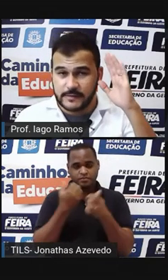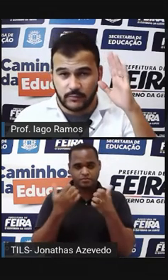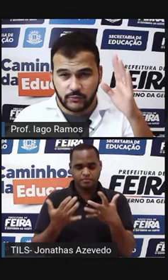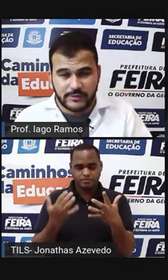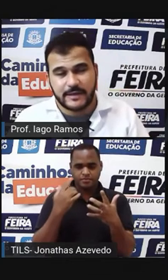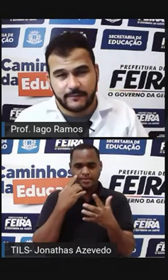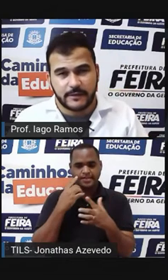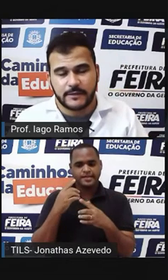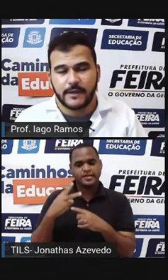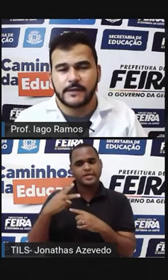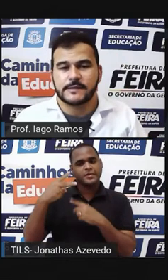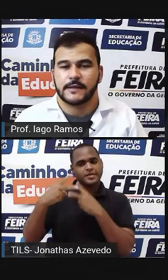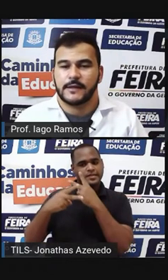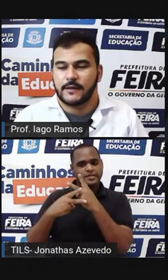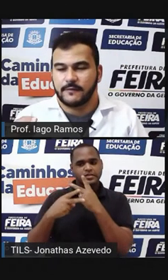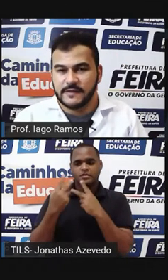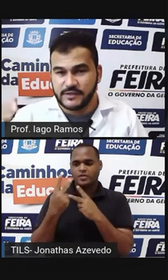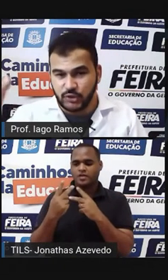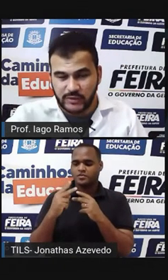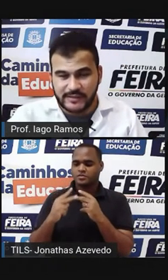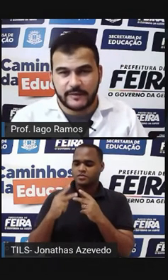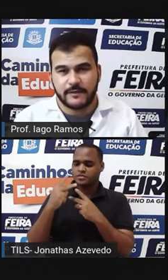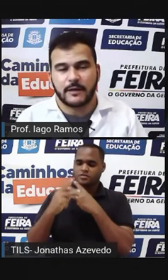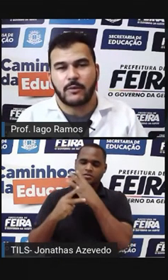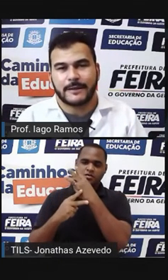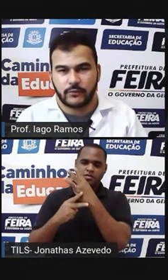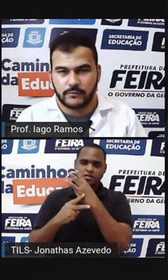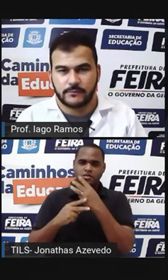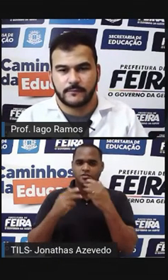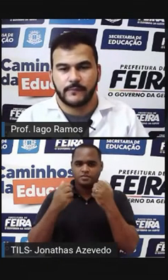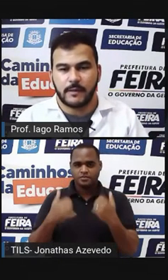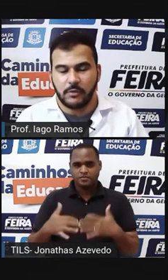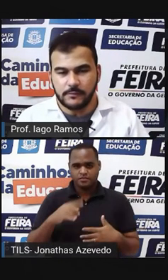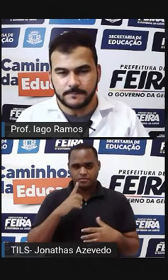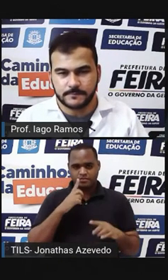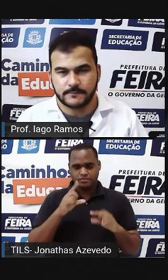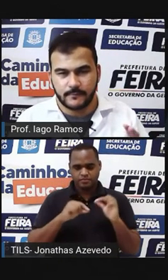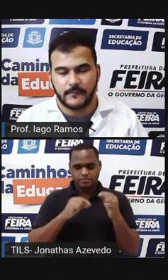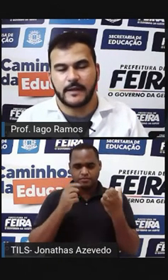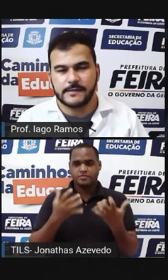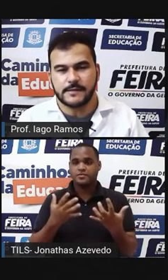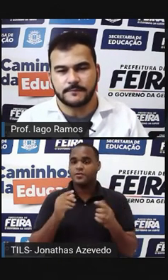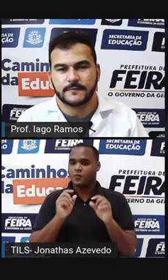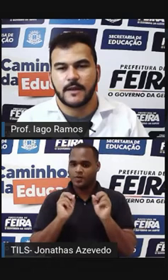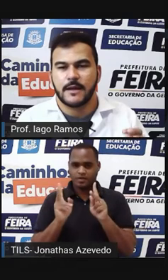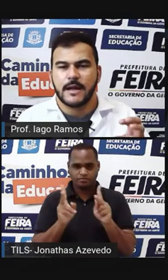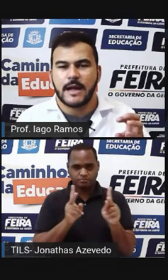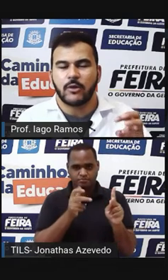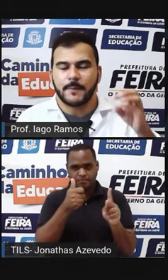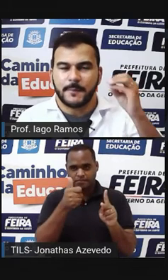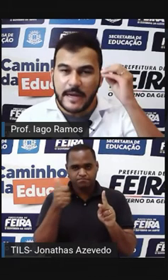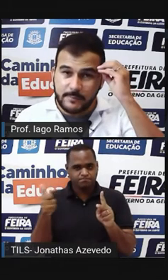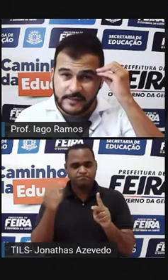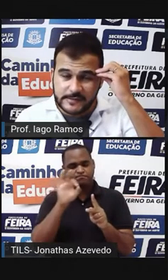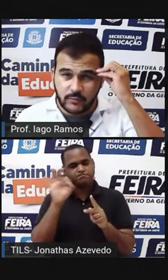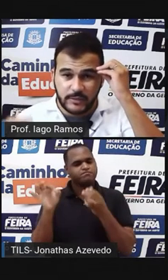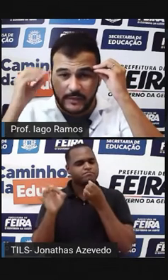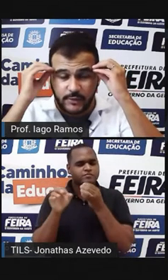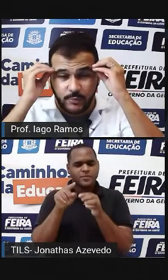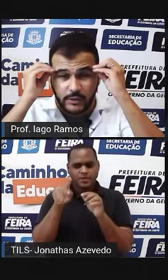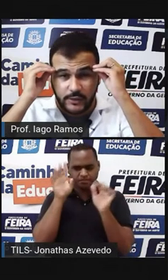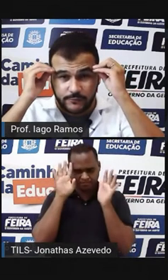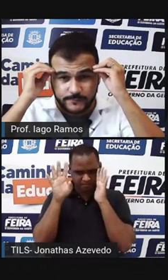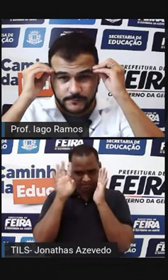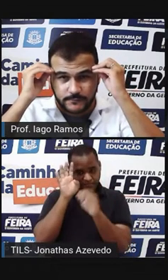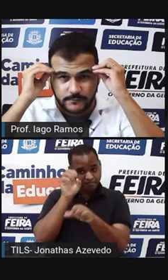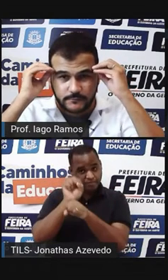potenciação 2 elevado a 3 Vezes 2 elevado a 4 Tá bom? Beleza? Agora pare e pensa comigo